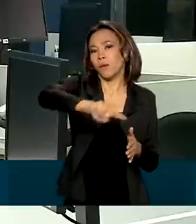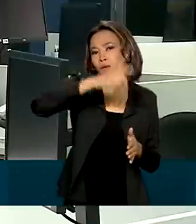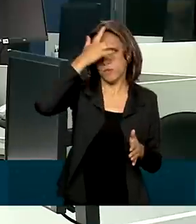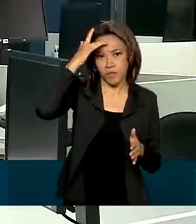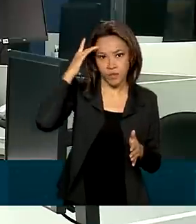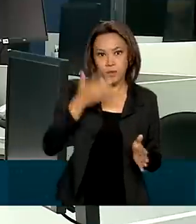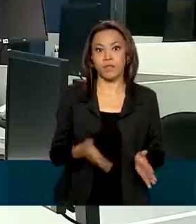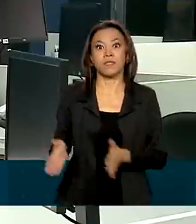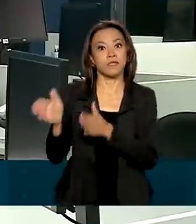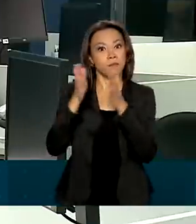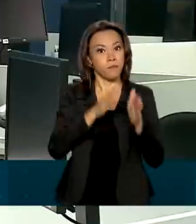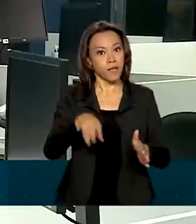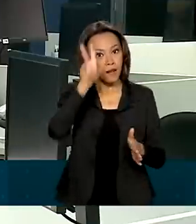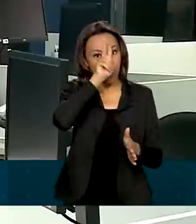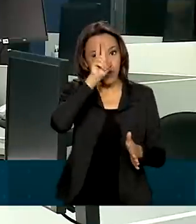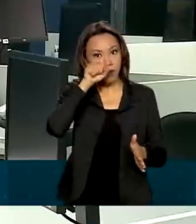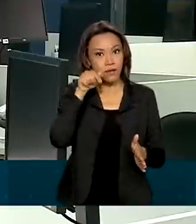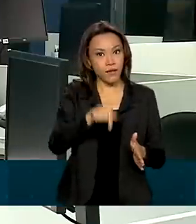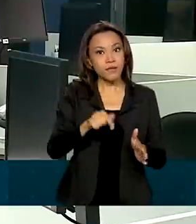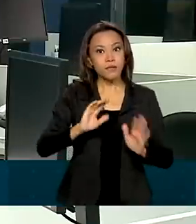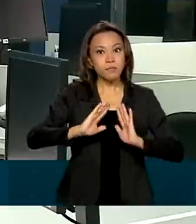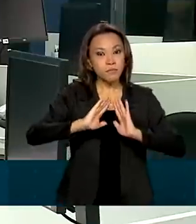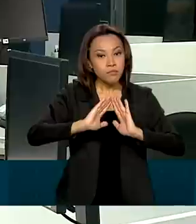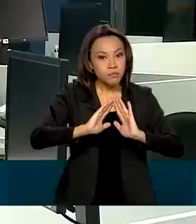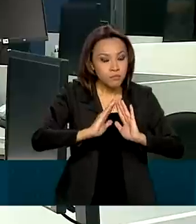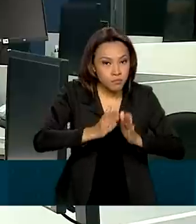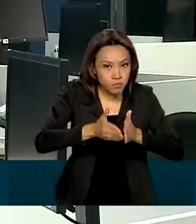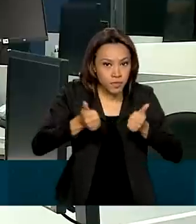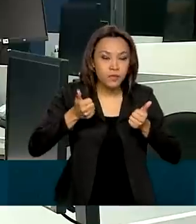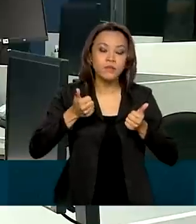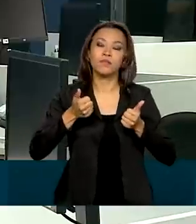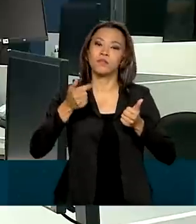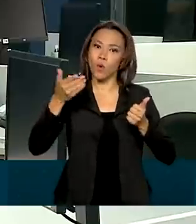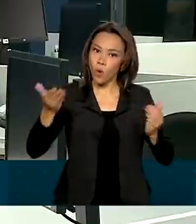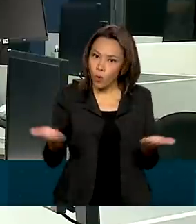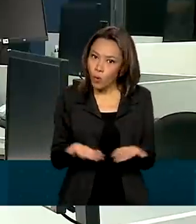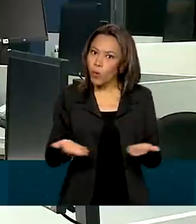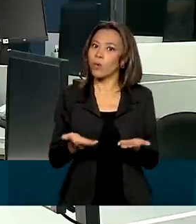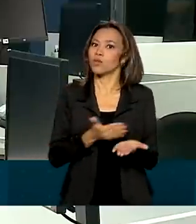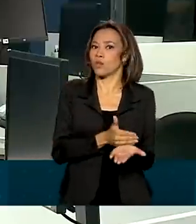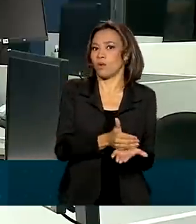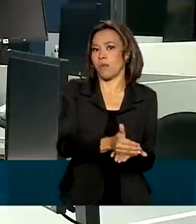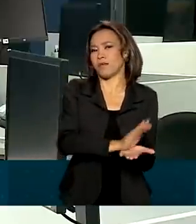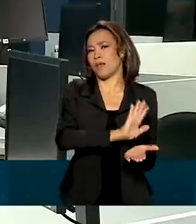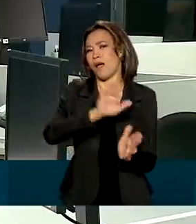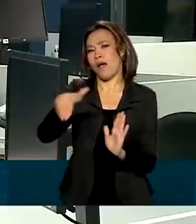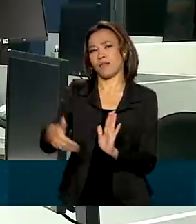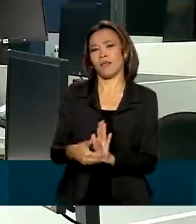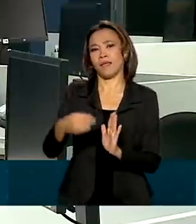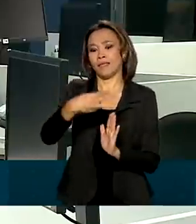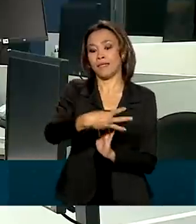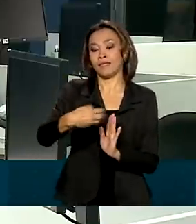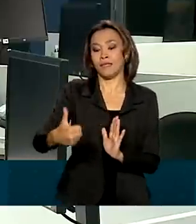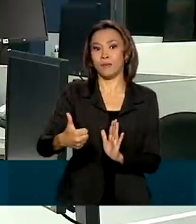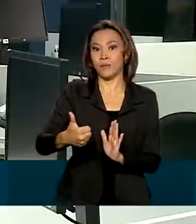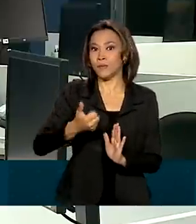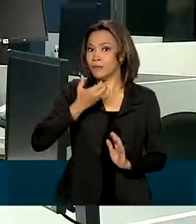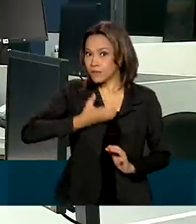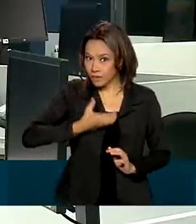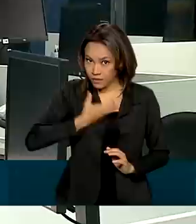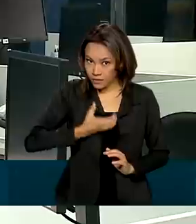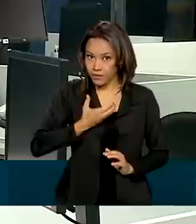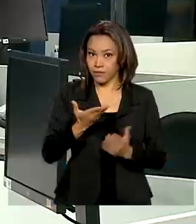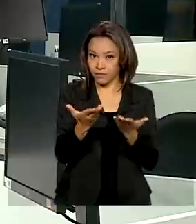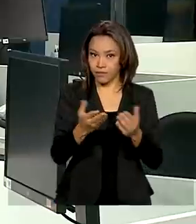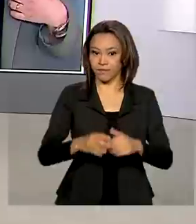Lembrando que essa solicitação, como a Renata falou, acontece a partir de hoje até o último dia do ano, dia 31 de dezembro.